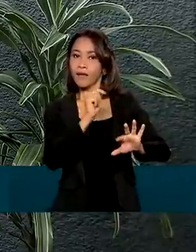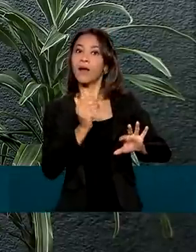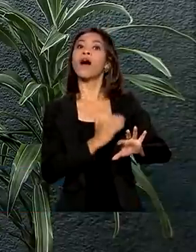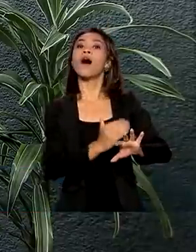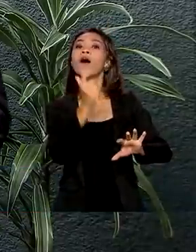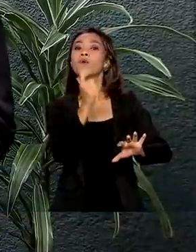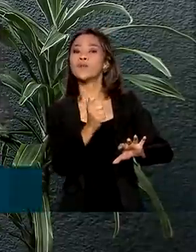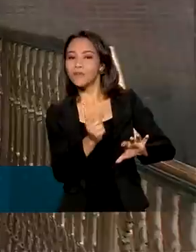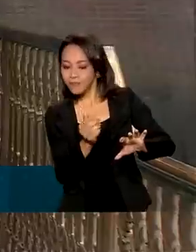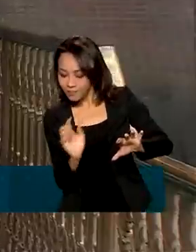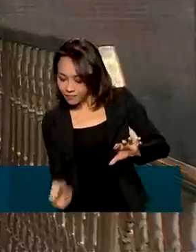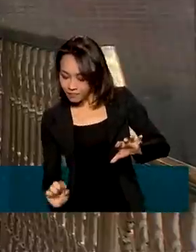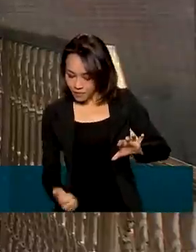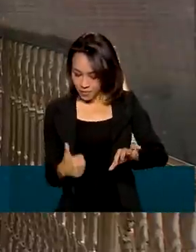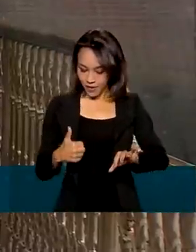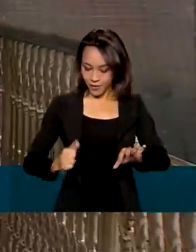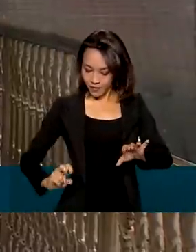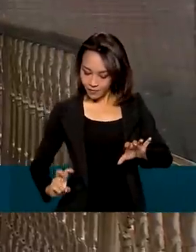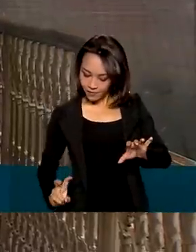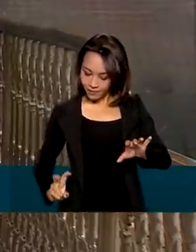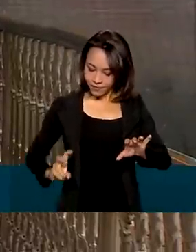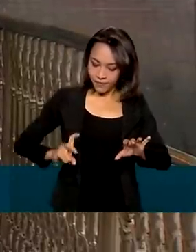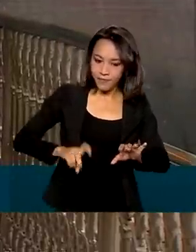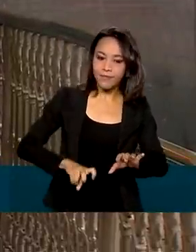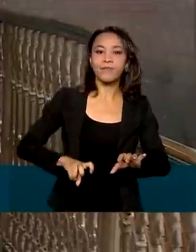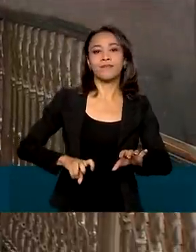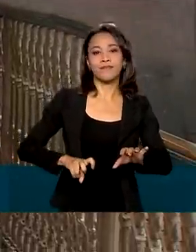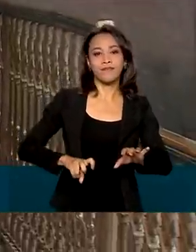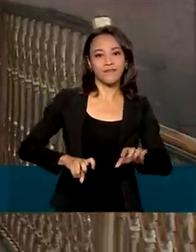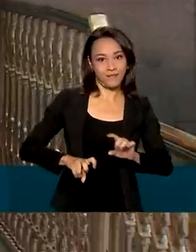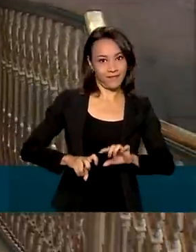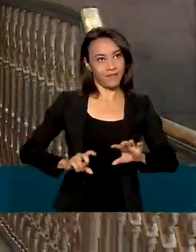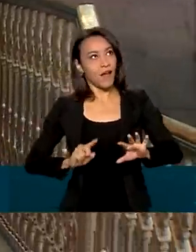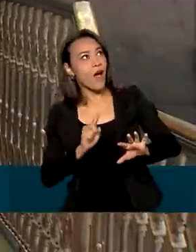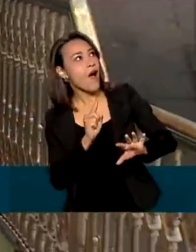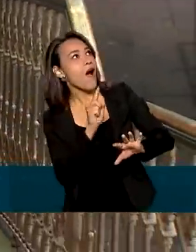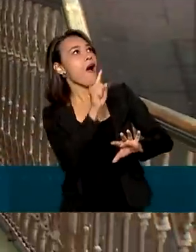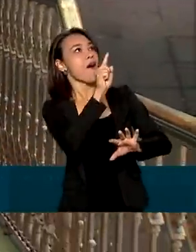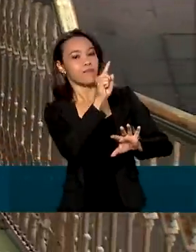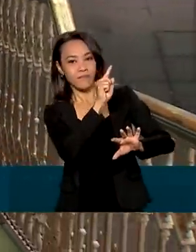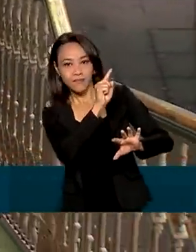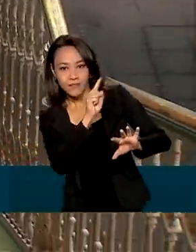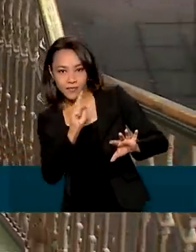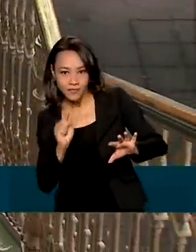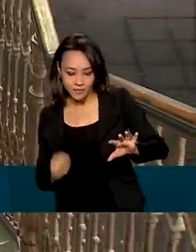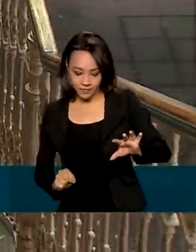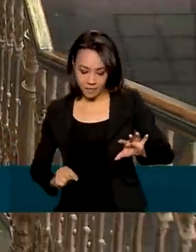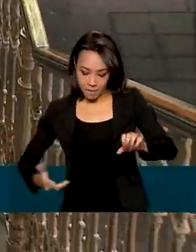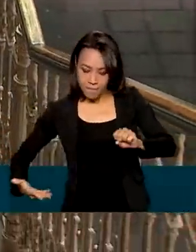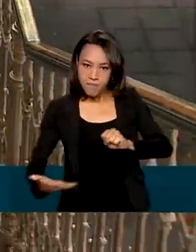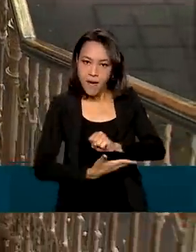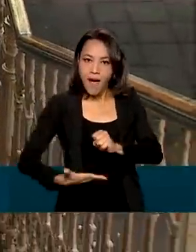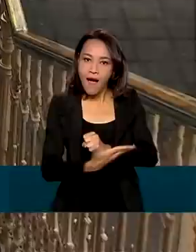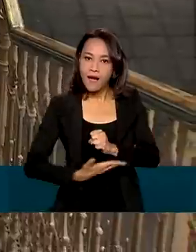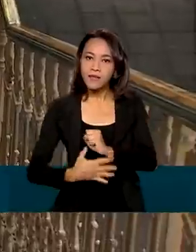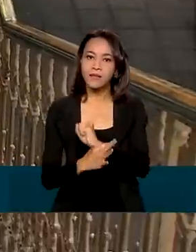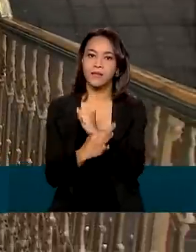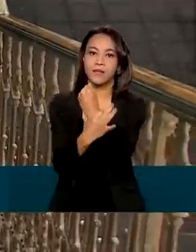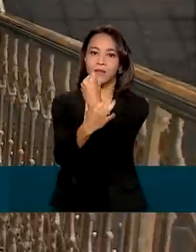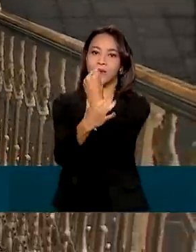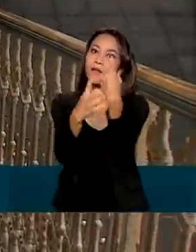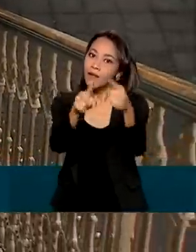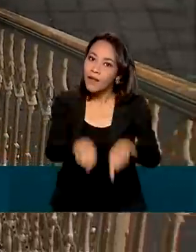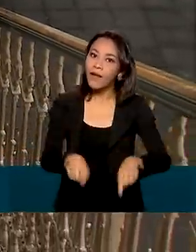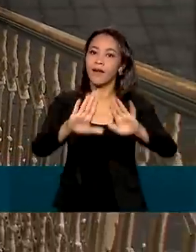pelo primeiro degrau. Ou seja, para avançar na escada, a base precisa ser sólida. E essa base é justamente a